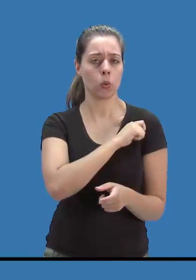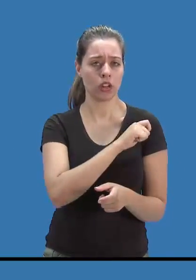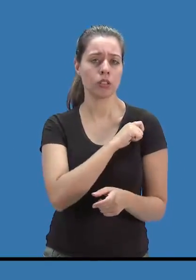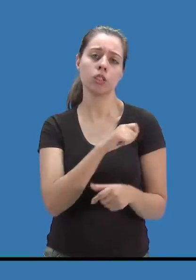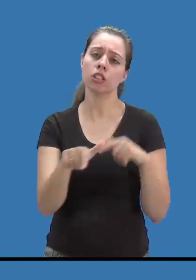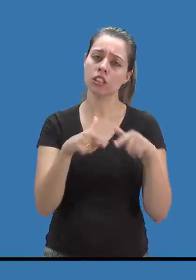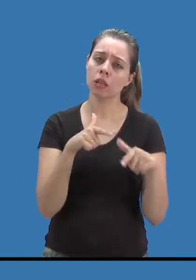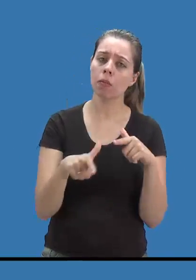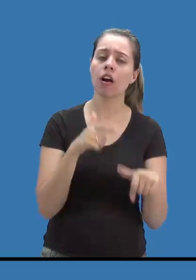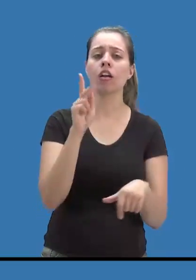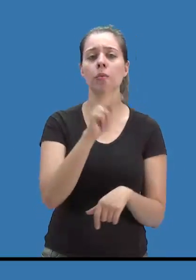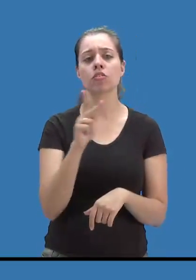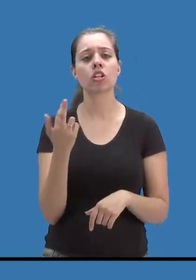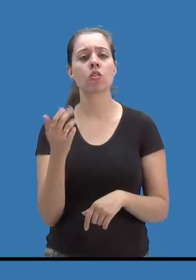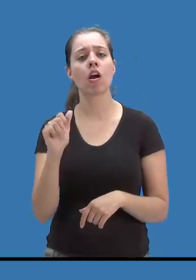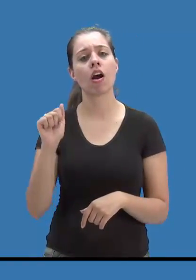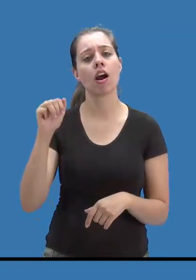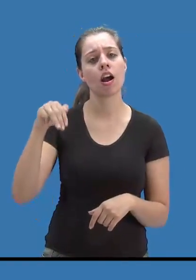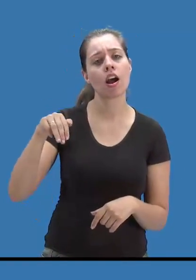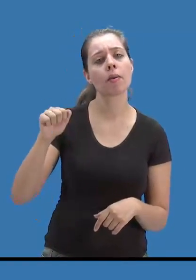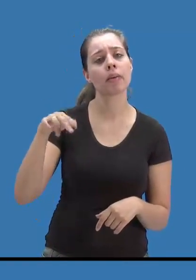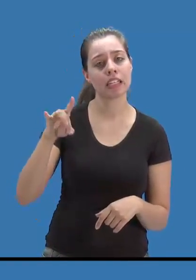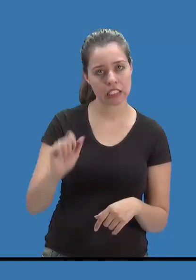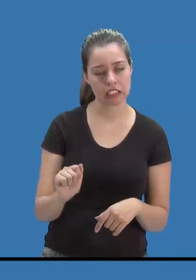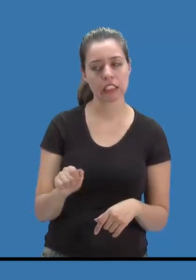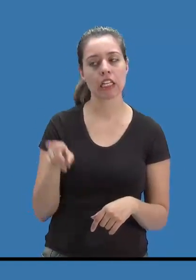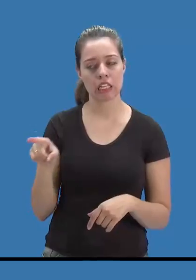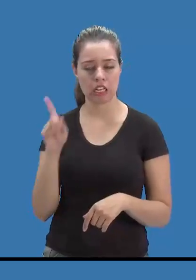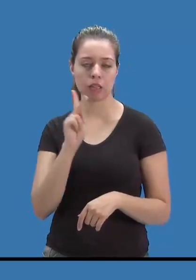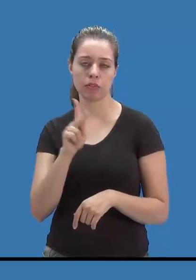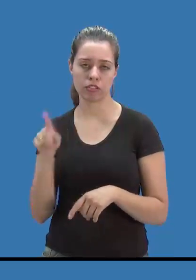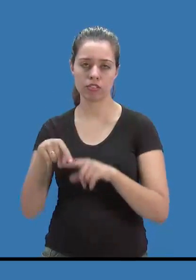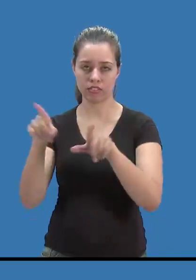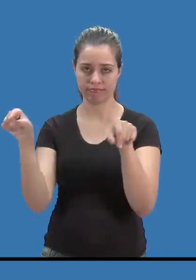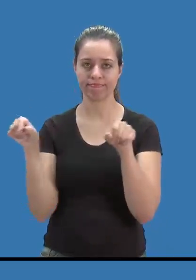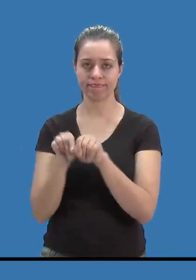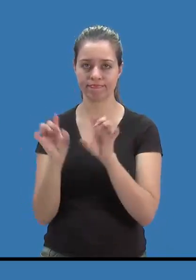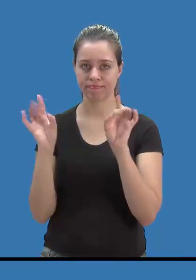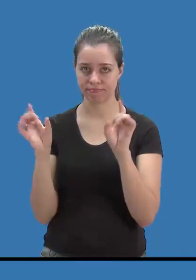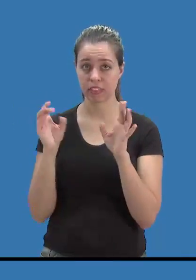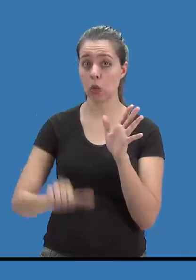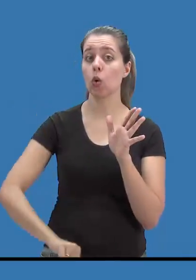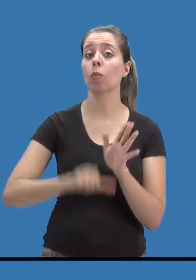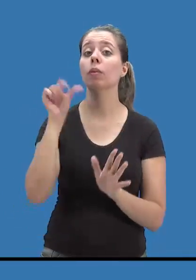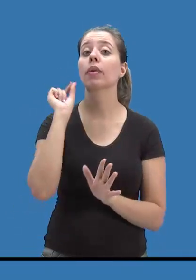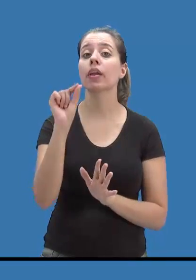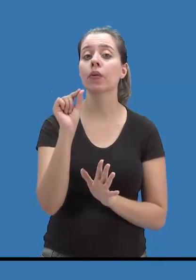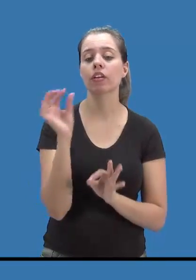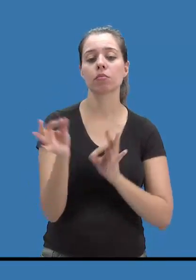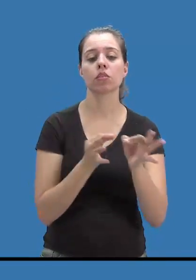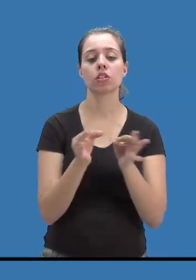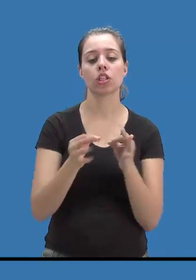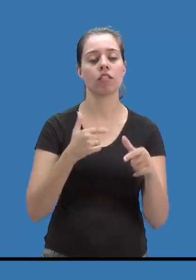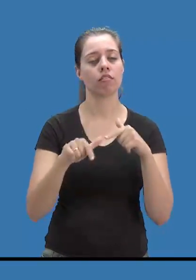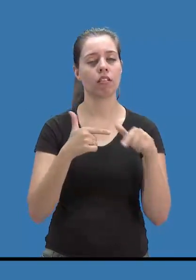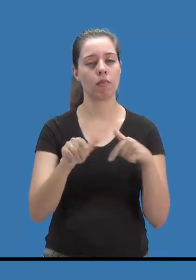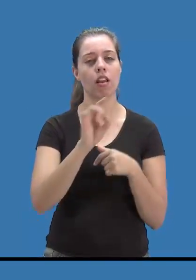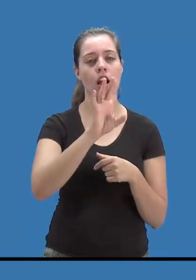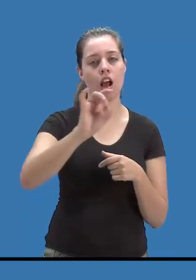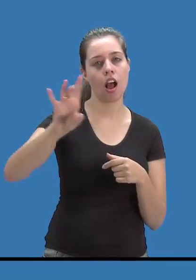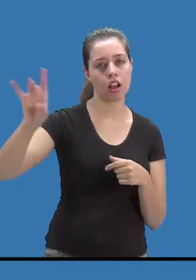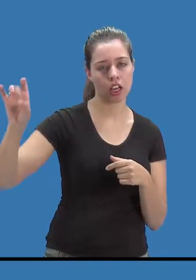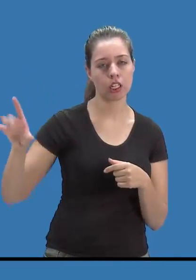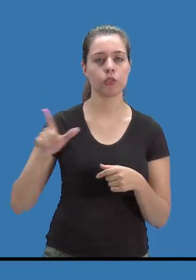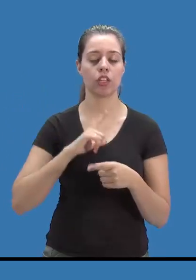profissionais como Amanda, que é professora facilitadora. O primeiro passo é traçar um plano de trabalho para cada aluno, levando em